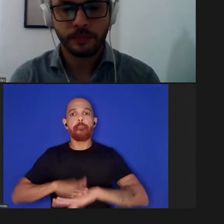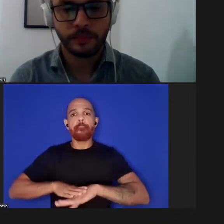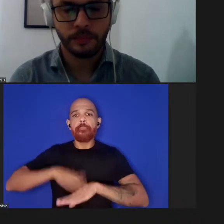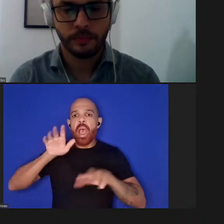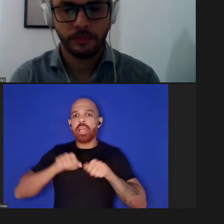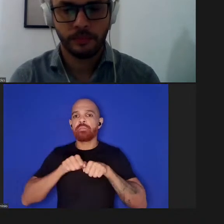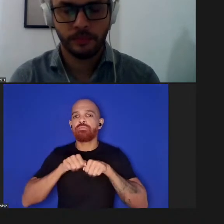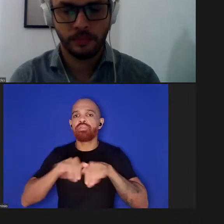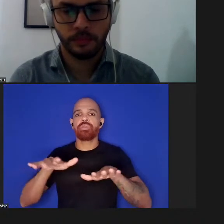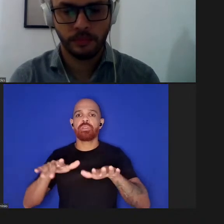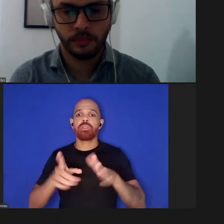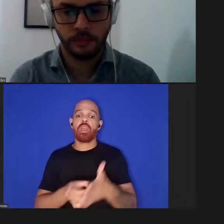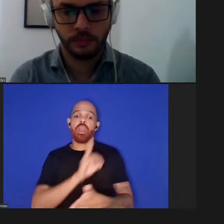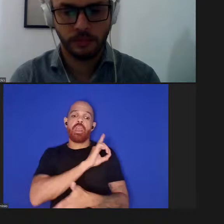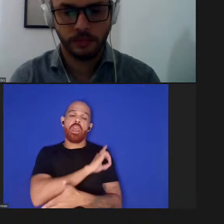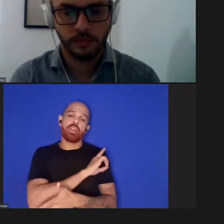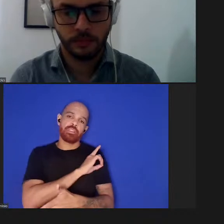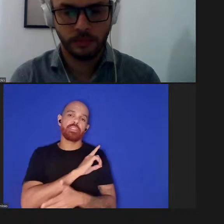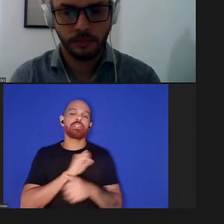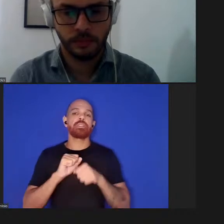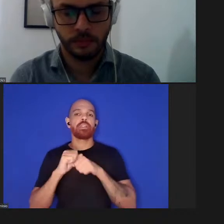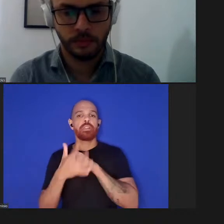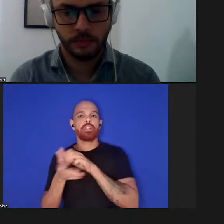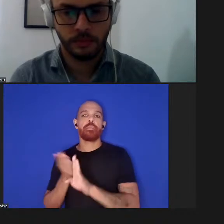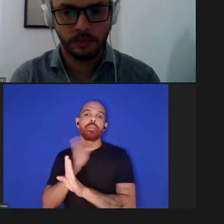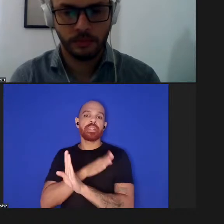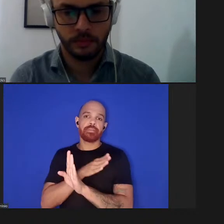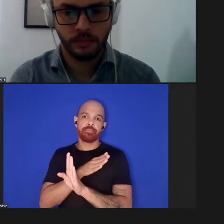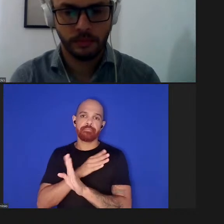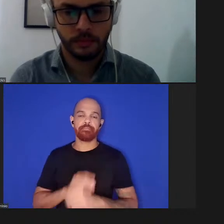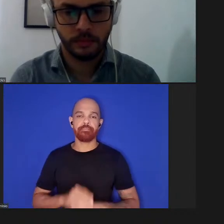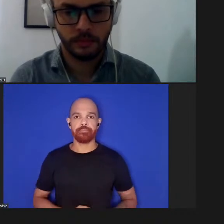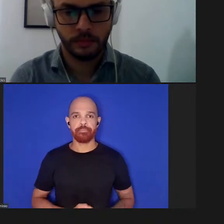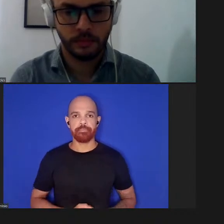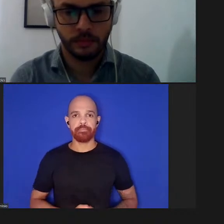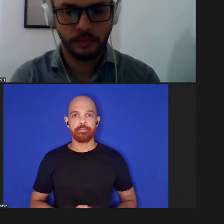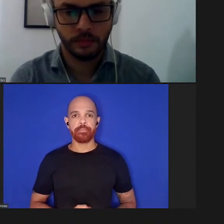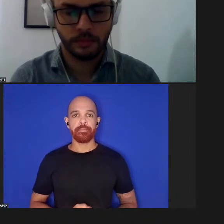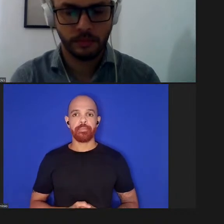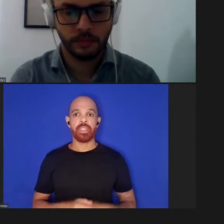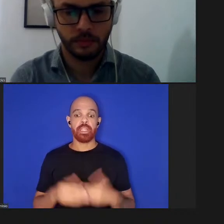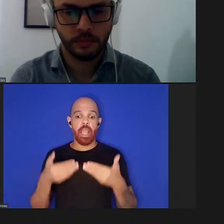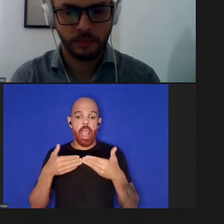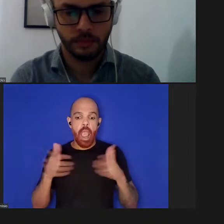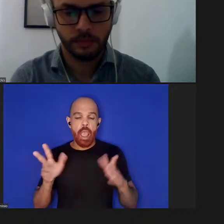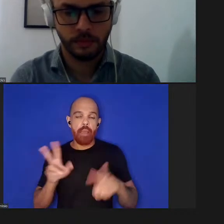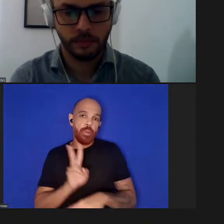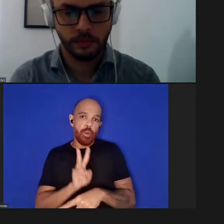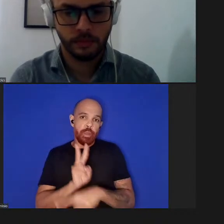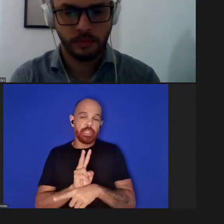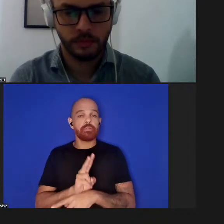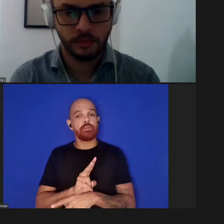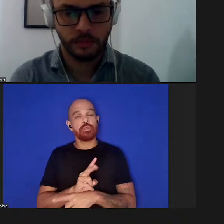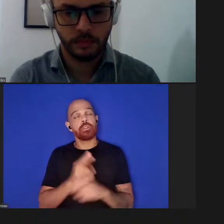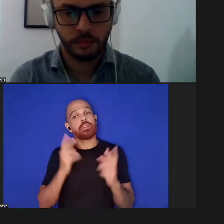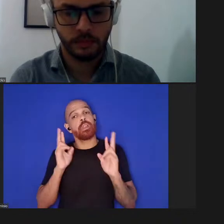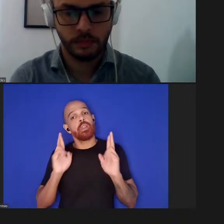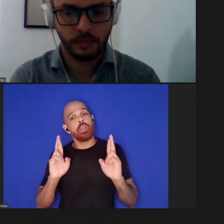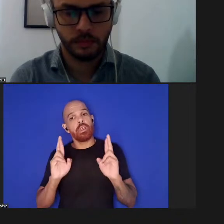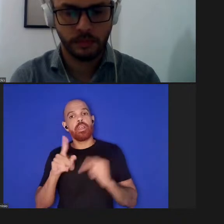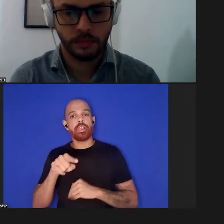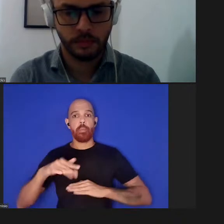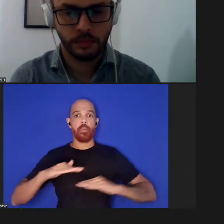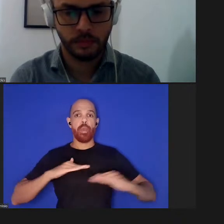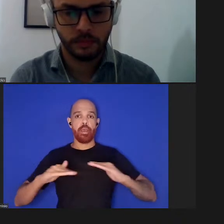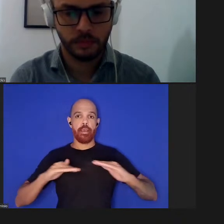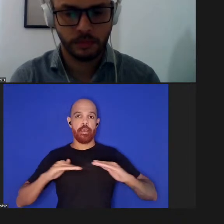estávamos anteriormente antes da pandemia e abrimos momentaneamente esperamos que isso seja um movimento que não